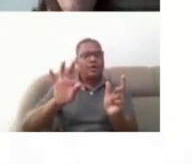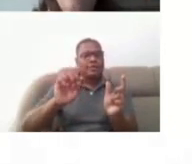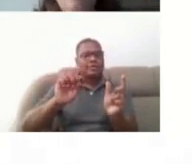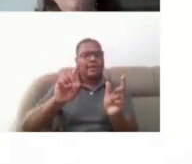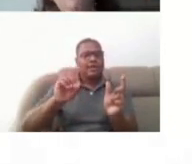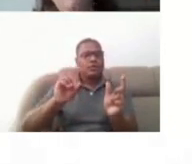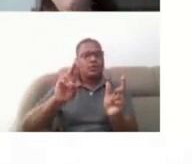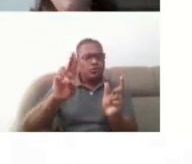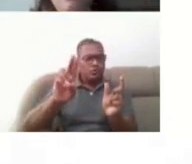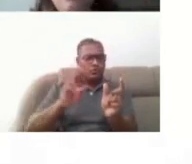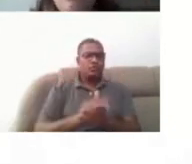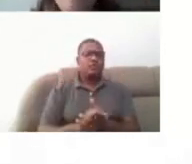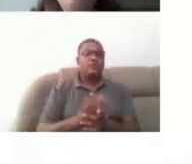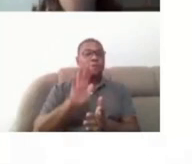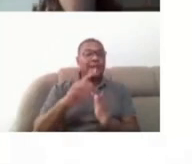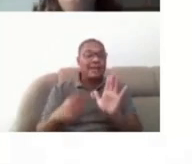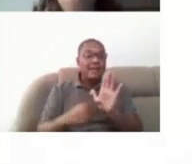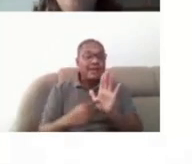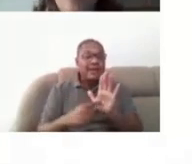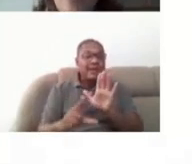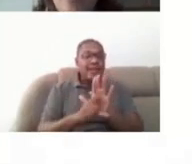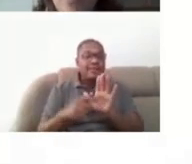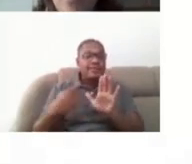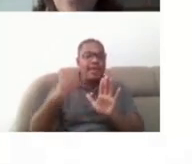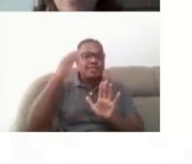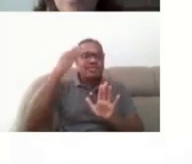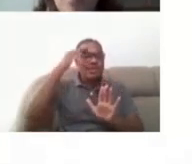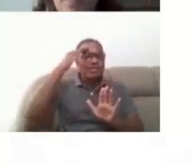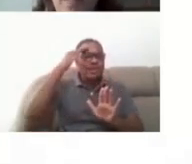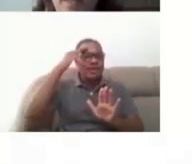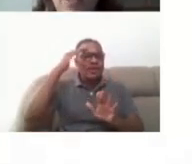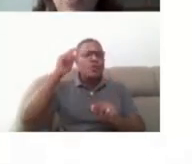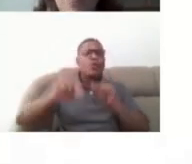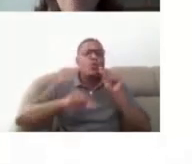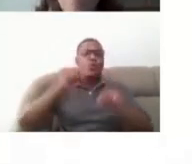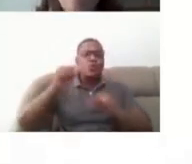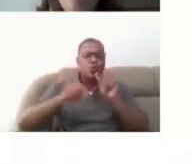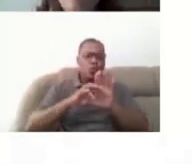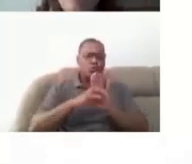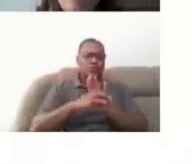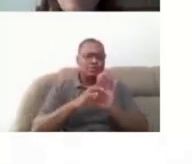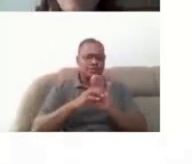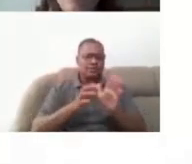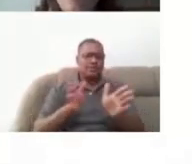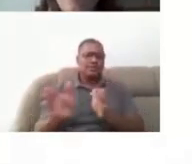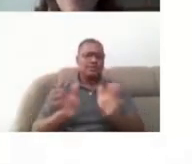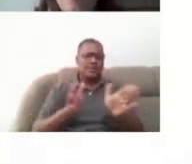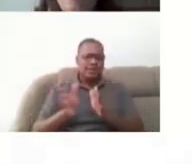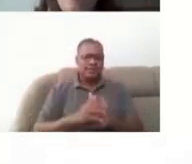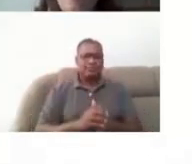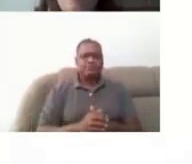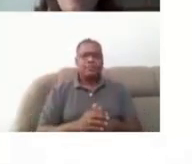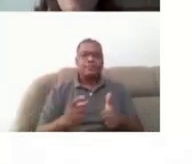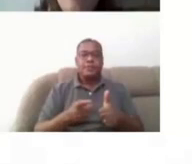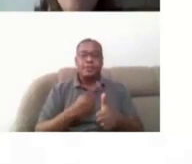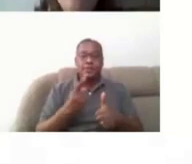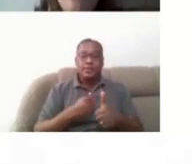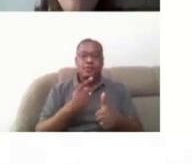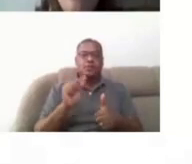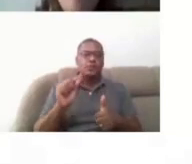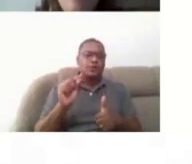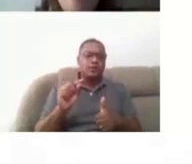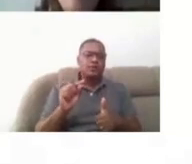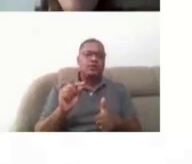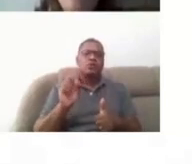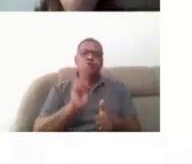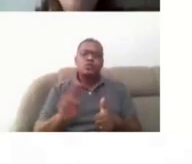a legislação se refere ao conceito de acessibilidade. Primeira questão, né? Utiliza